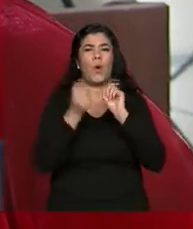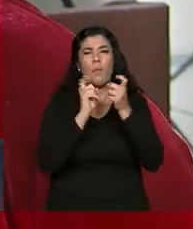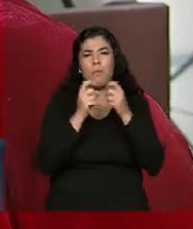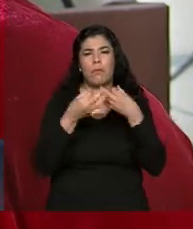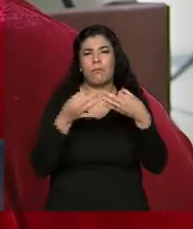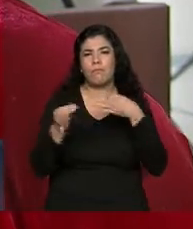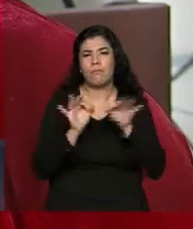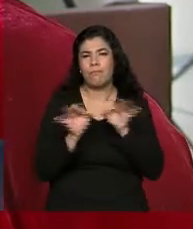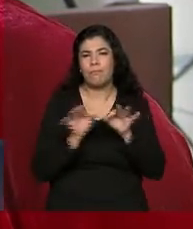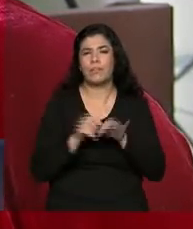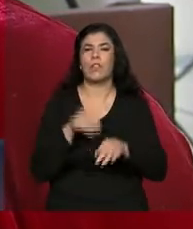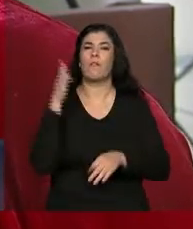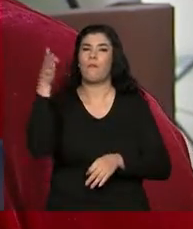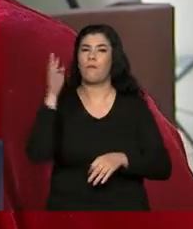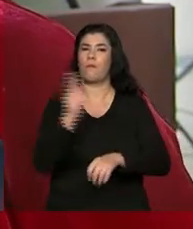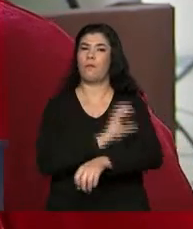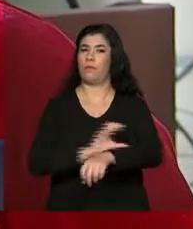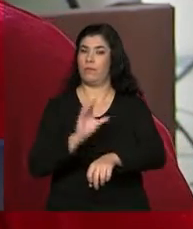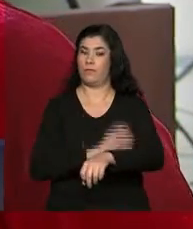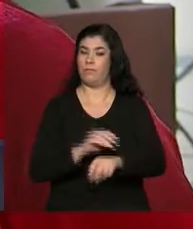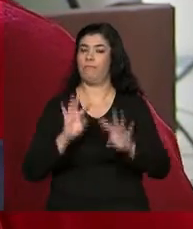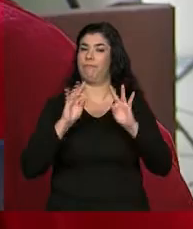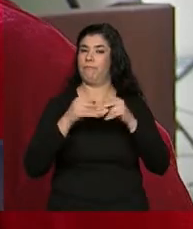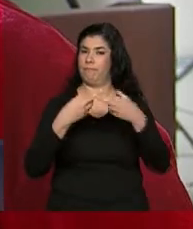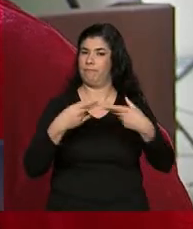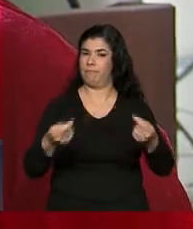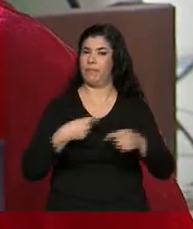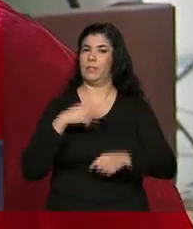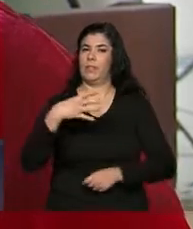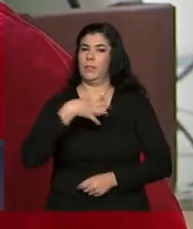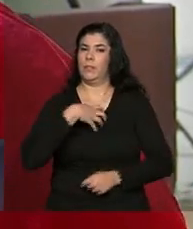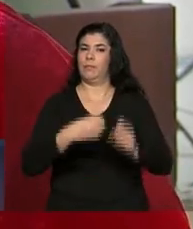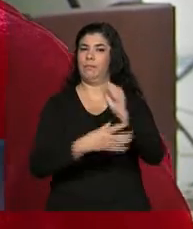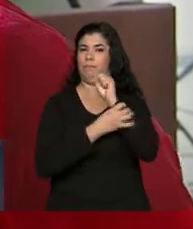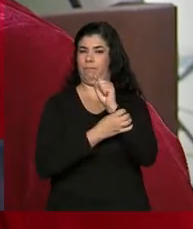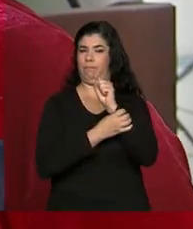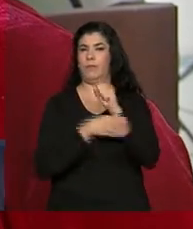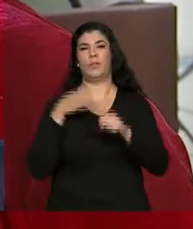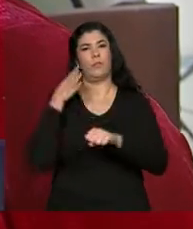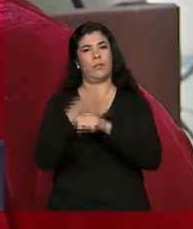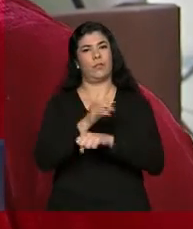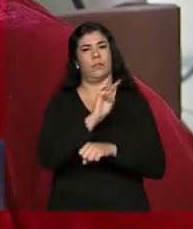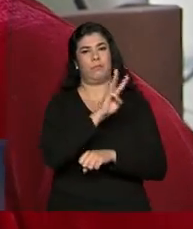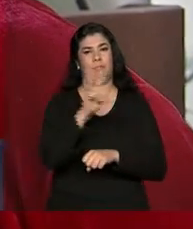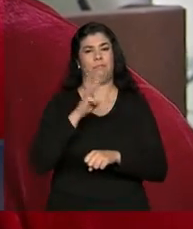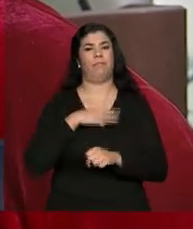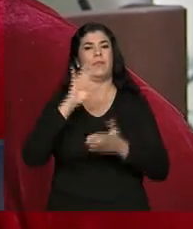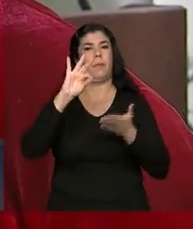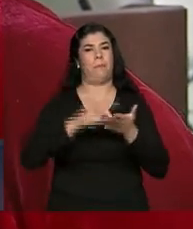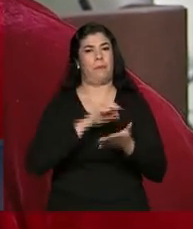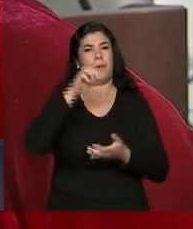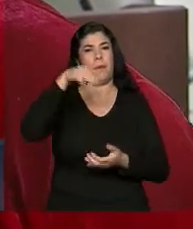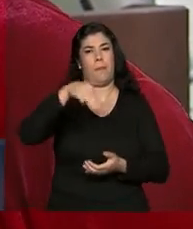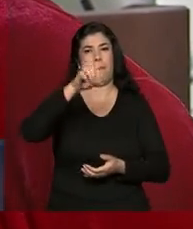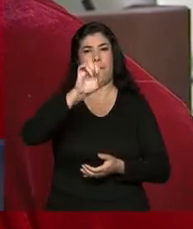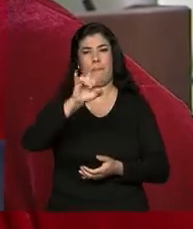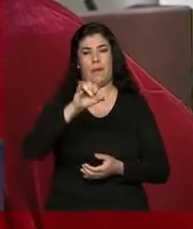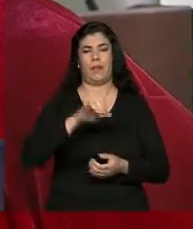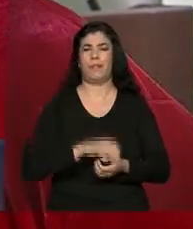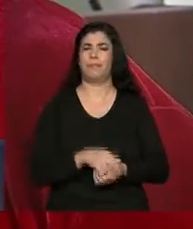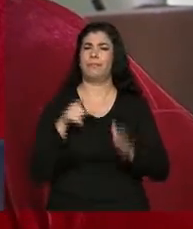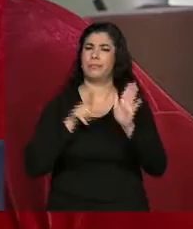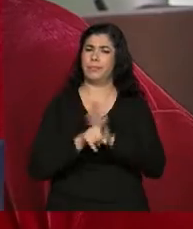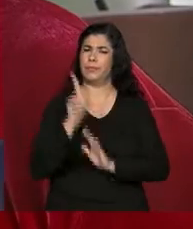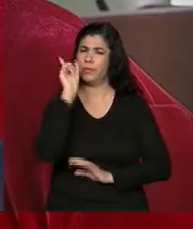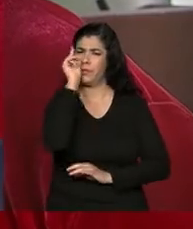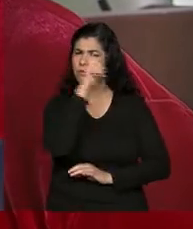Aí eu fui fazer os cursos e tudo mais. Quando eu tive segurança, eu fiz a inscrição do microempreendedor. E foi muito